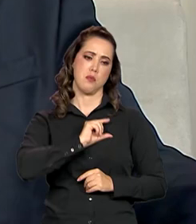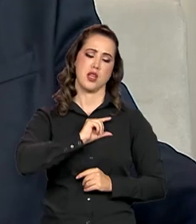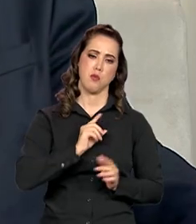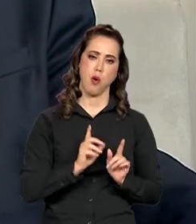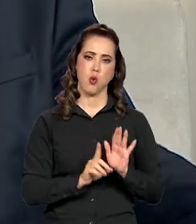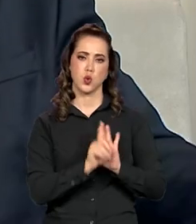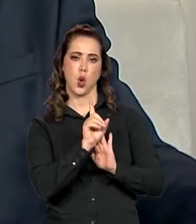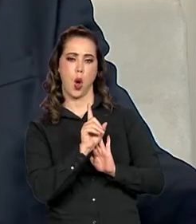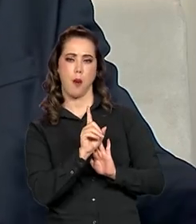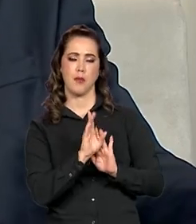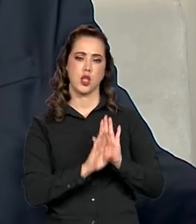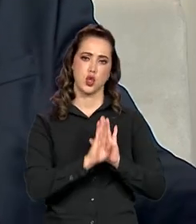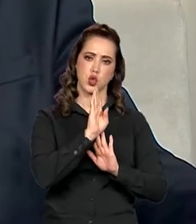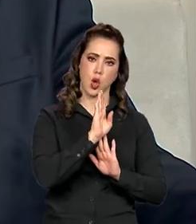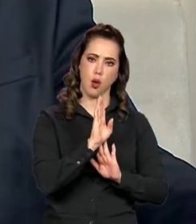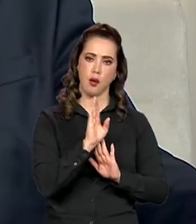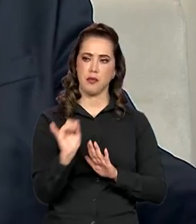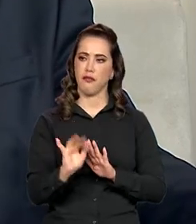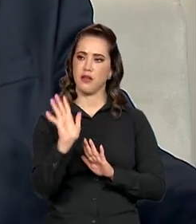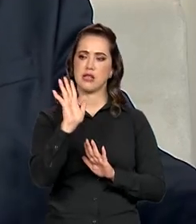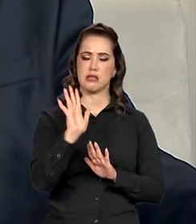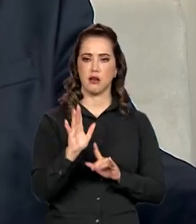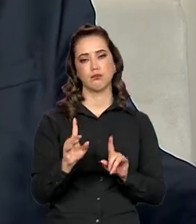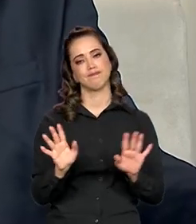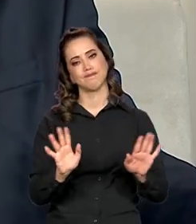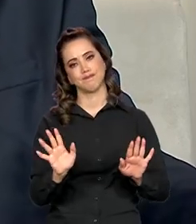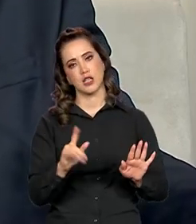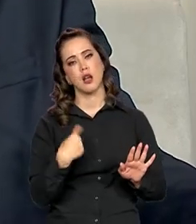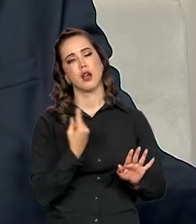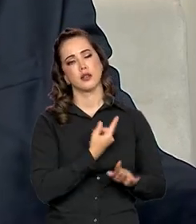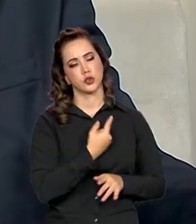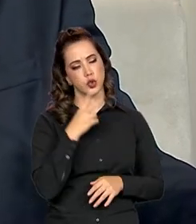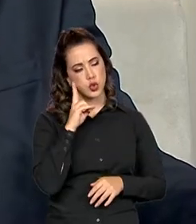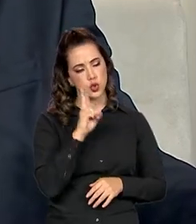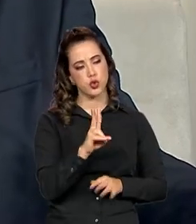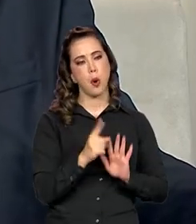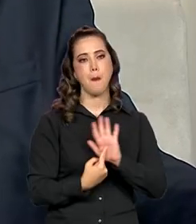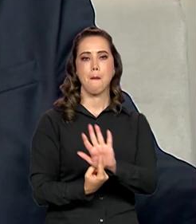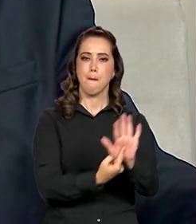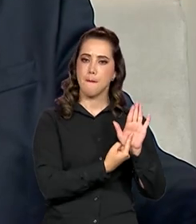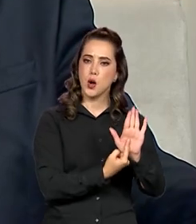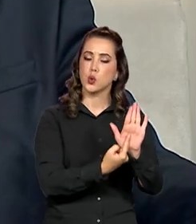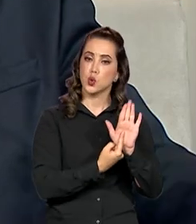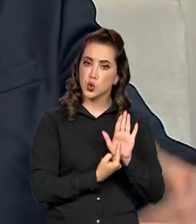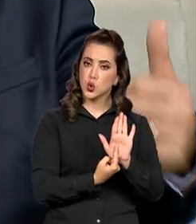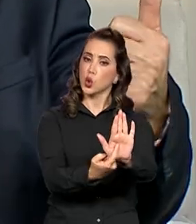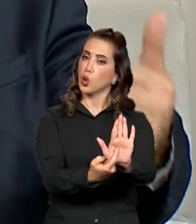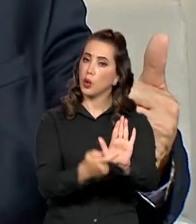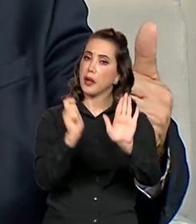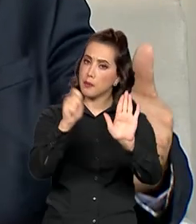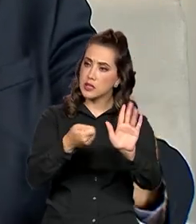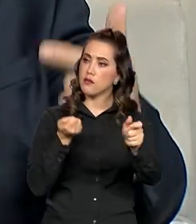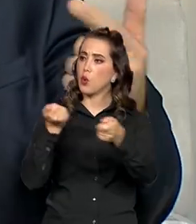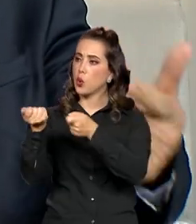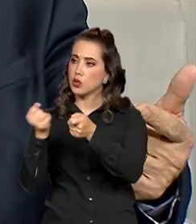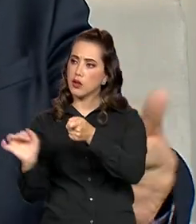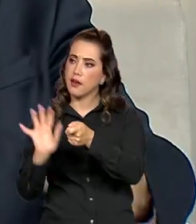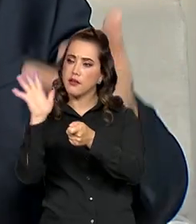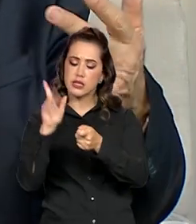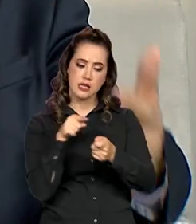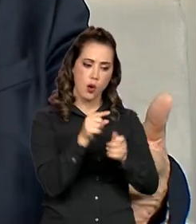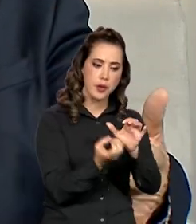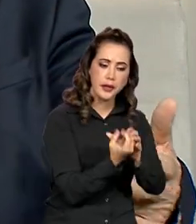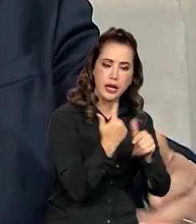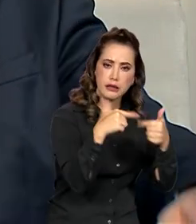desemprego, nós mostramos, e o presidente Lula costuma falar muito isso, que nós conseguimos mostrar que era possível controlar a inflação, gerar